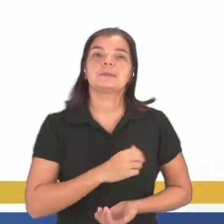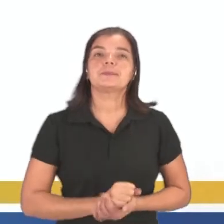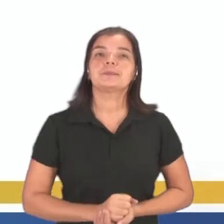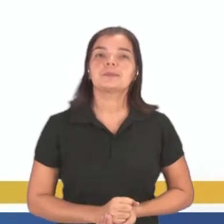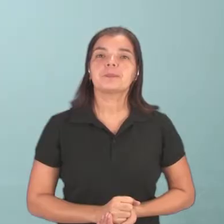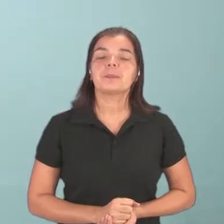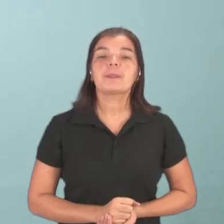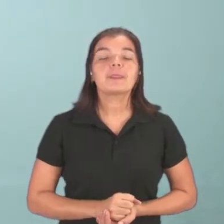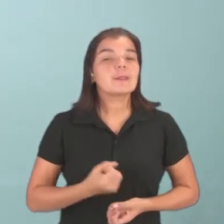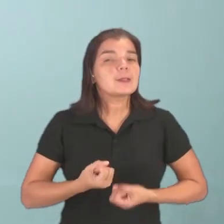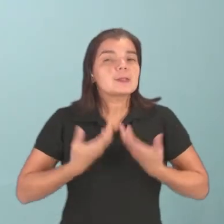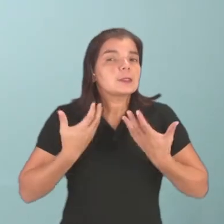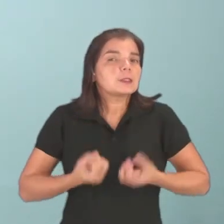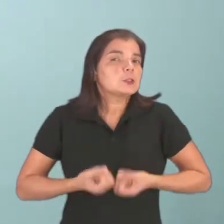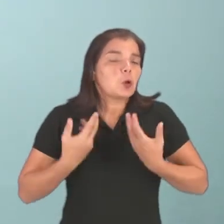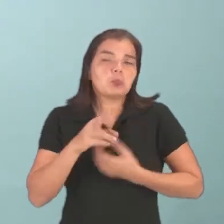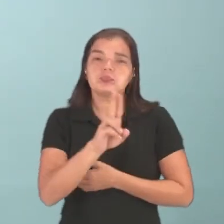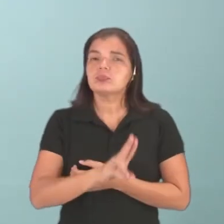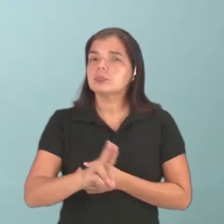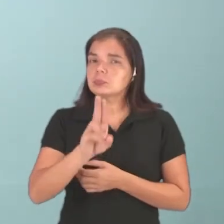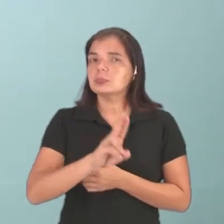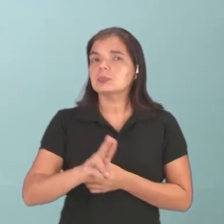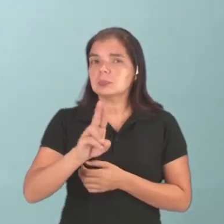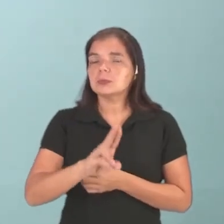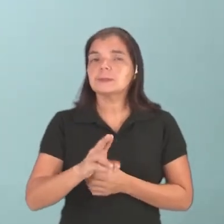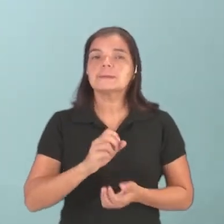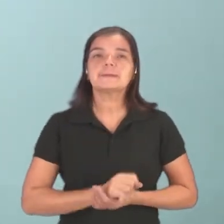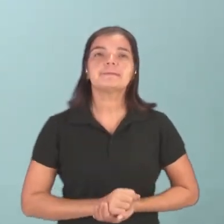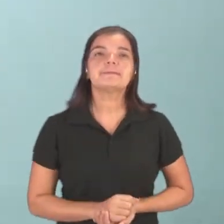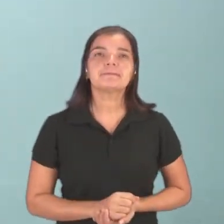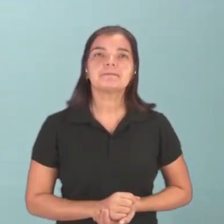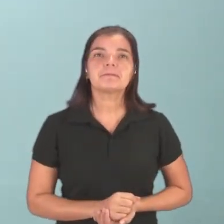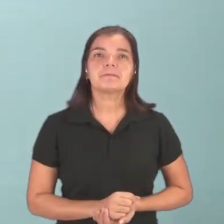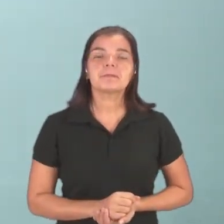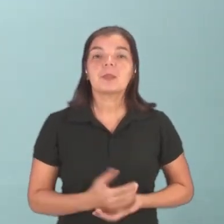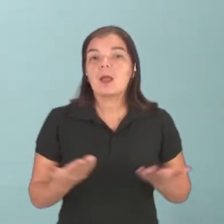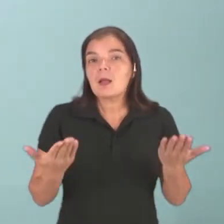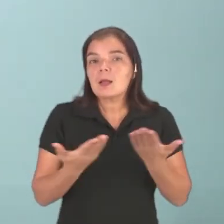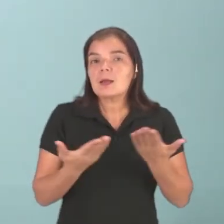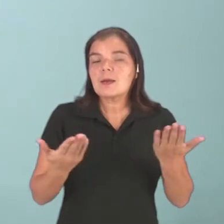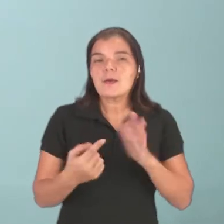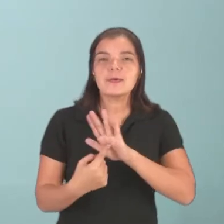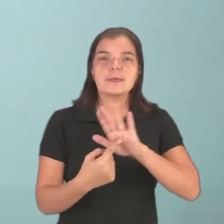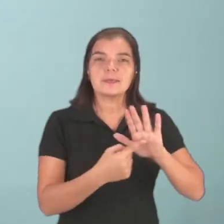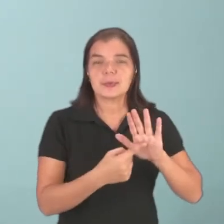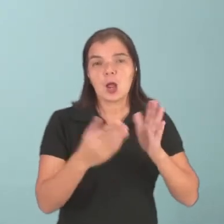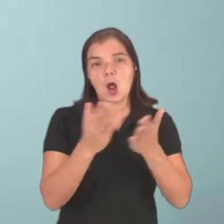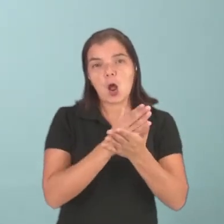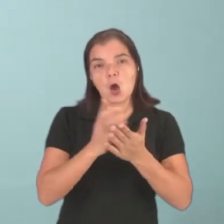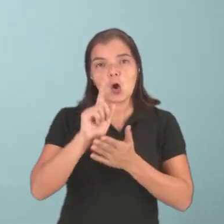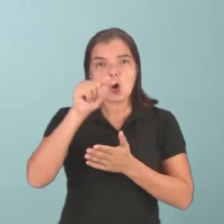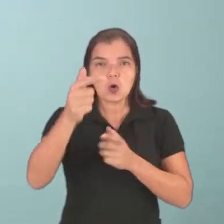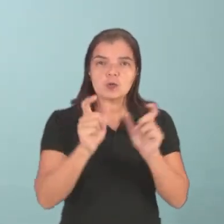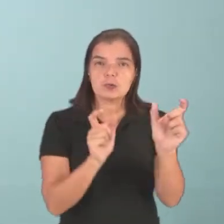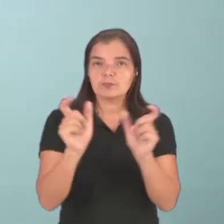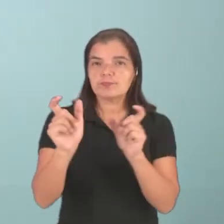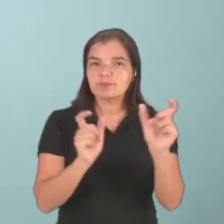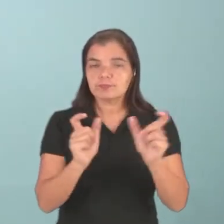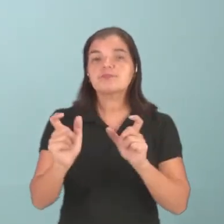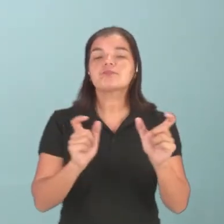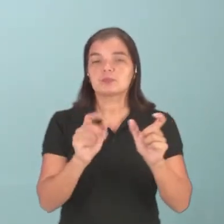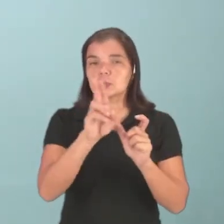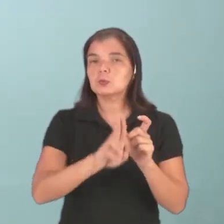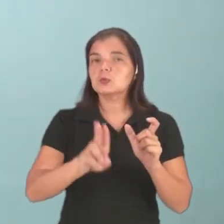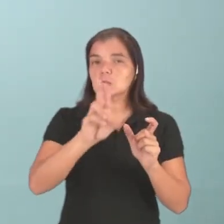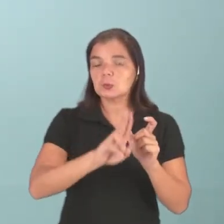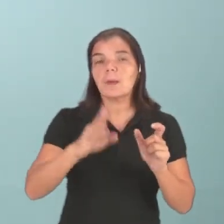Certo? E essas expressões, elas são muito utilizadas. Certo, pessoal? Agora, eu vou mostrar para vocês algumas outras expressões que são